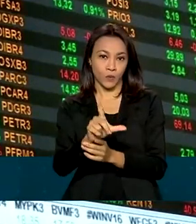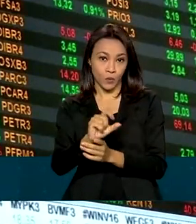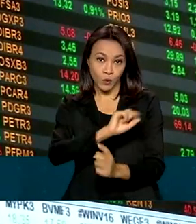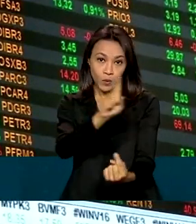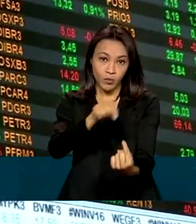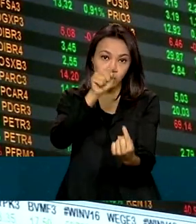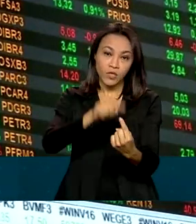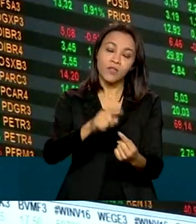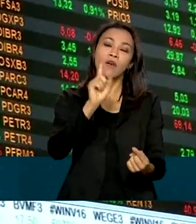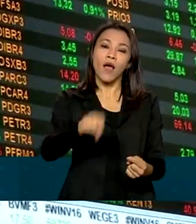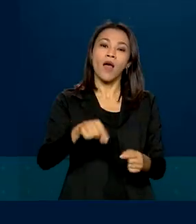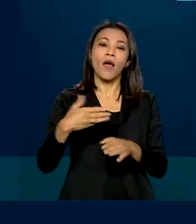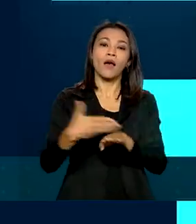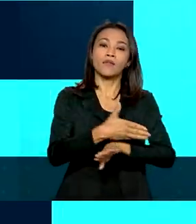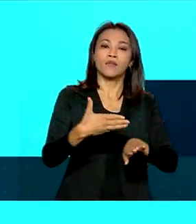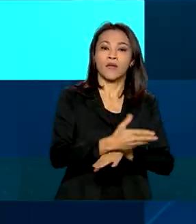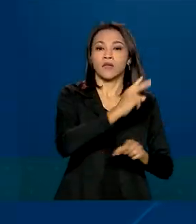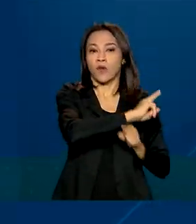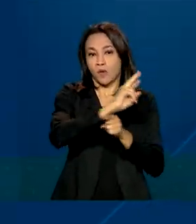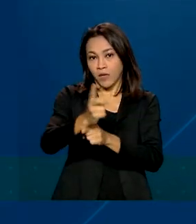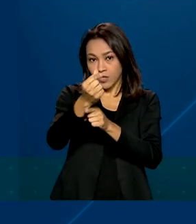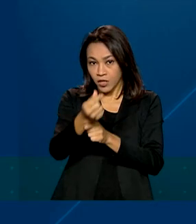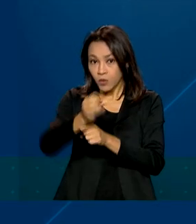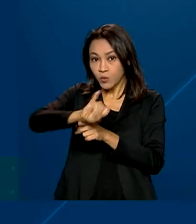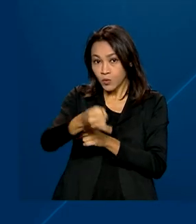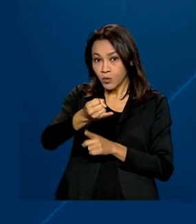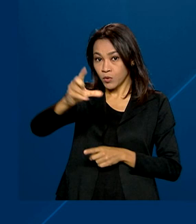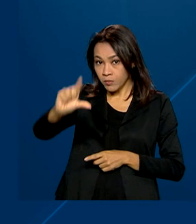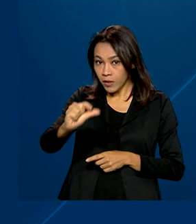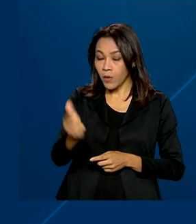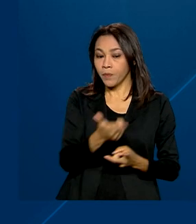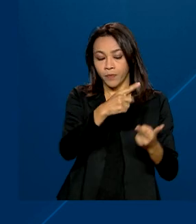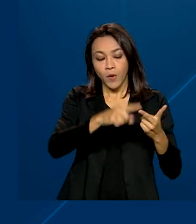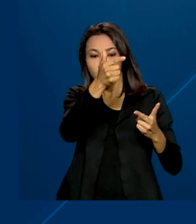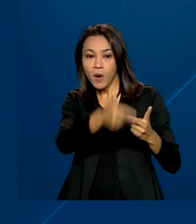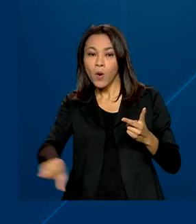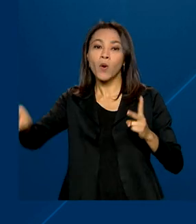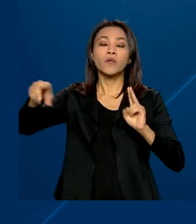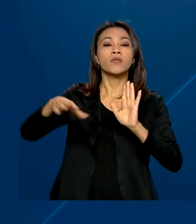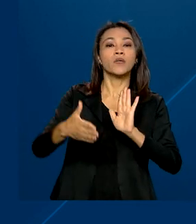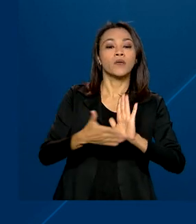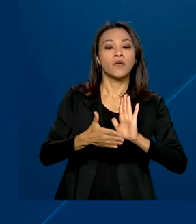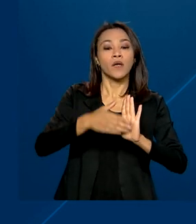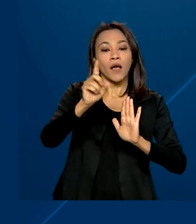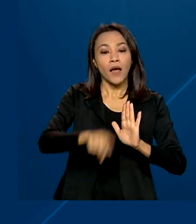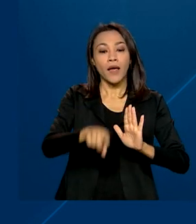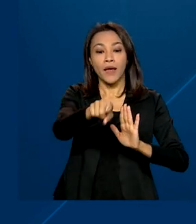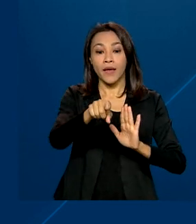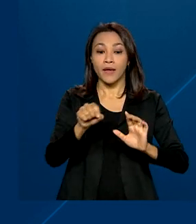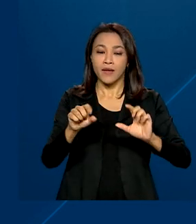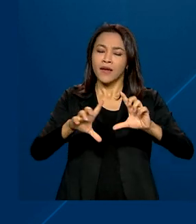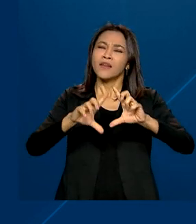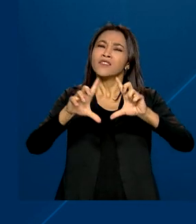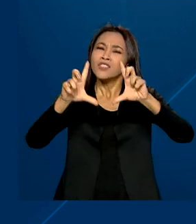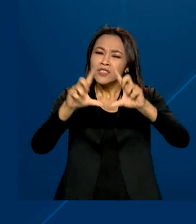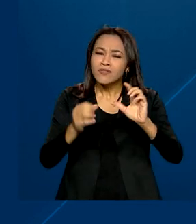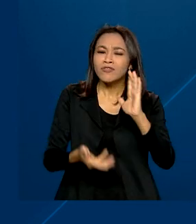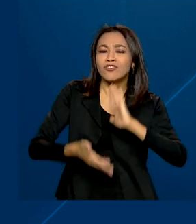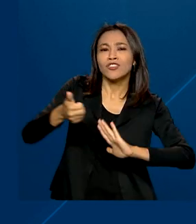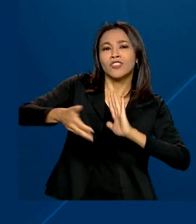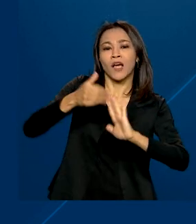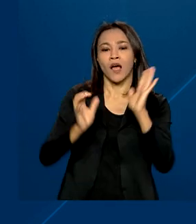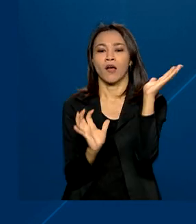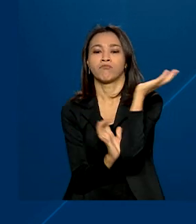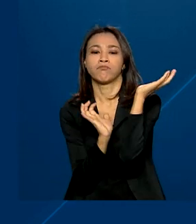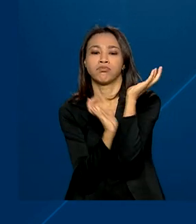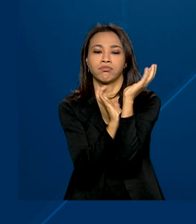crédito com juros menores. A outra medida busca desburocratizar o financiamento agro e facilitar garantias solidárias